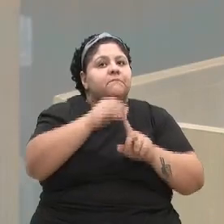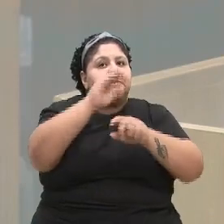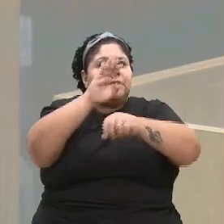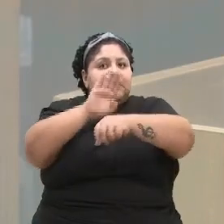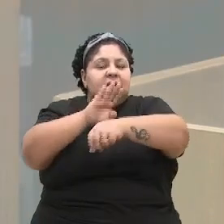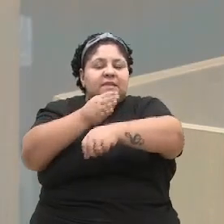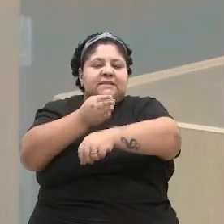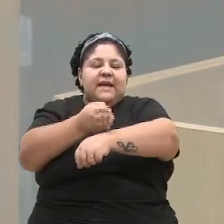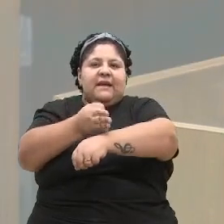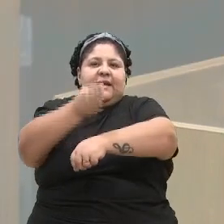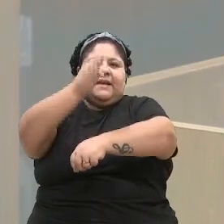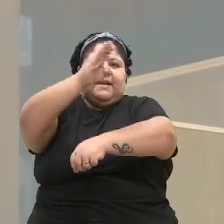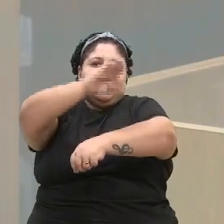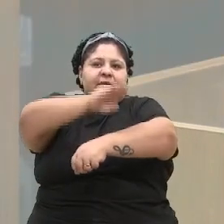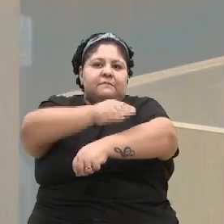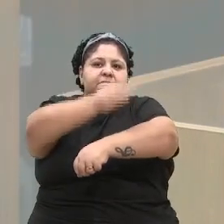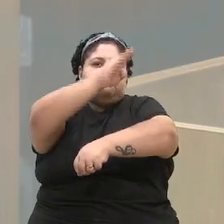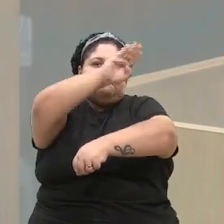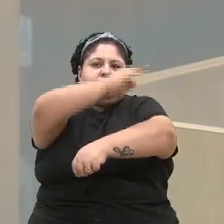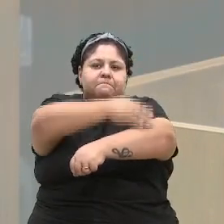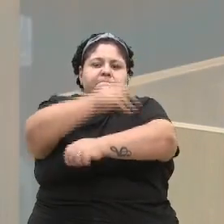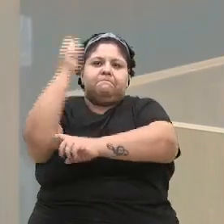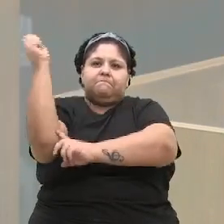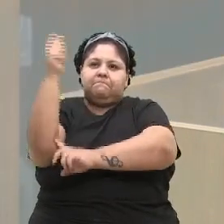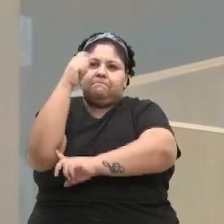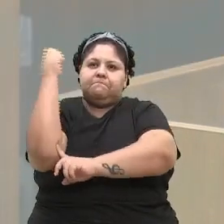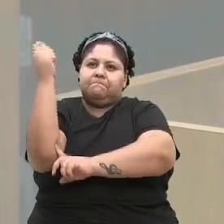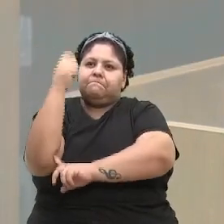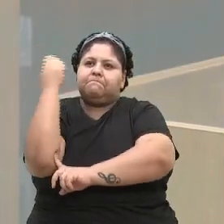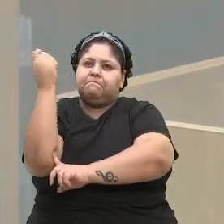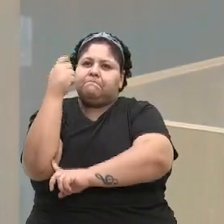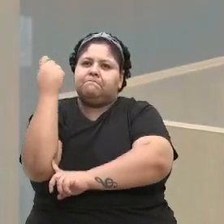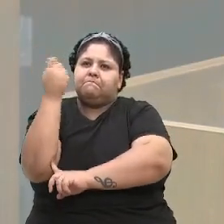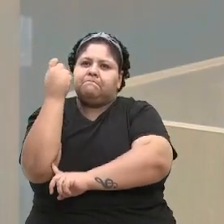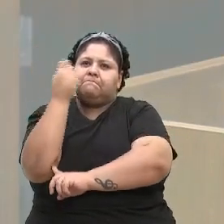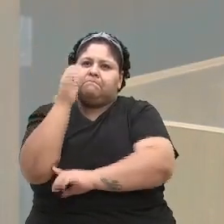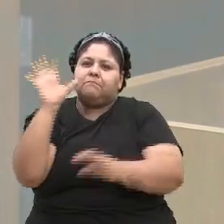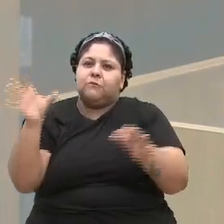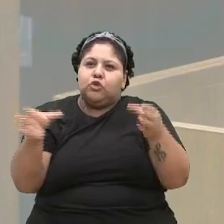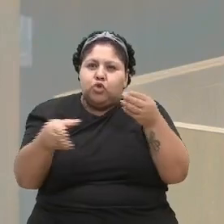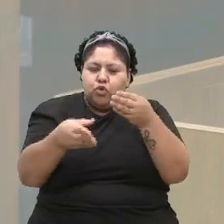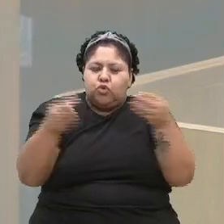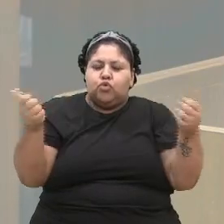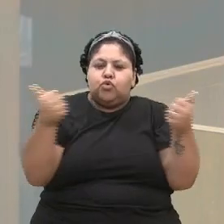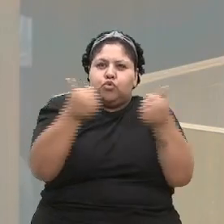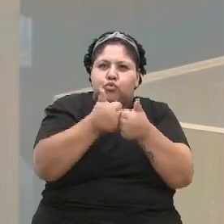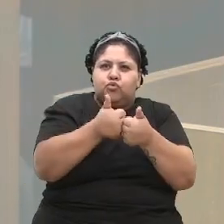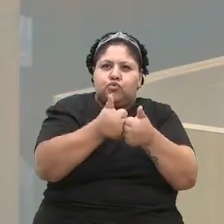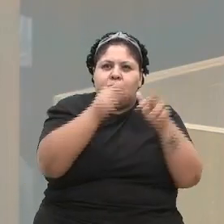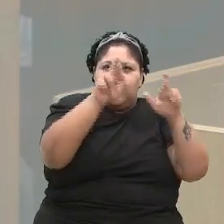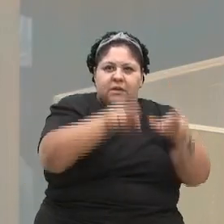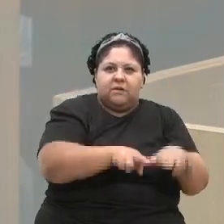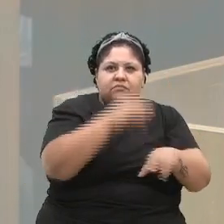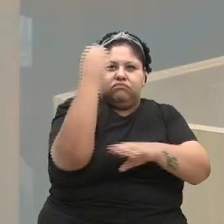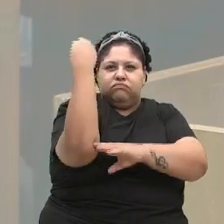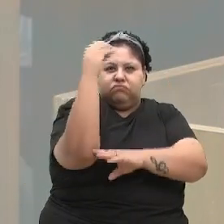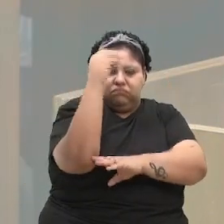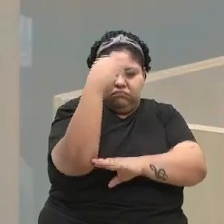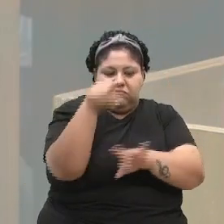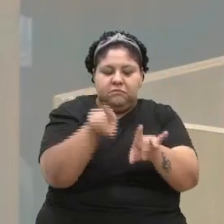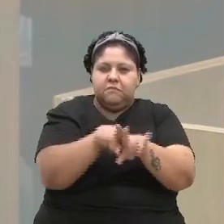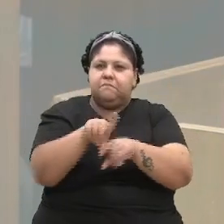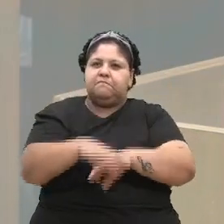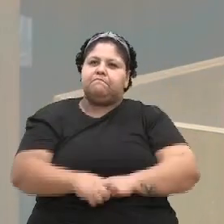Gaúcha, que, infelizmente, foi a acabou liderando, junto com a região metropolitana, a questão dos feminicídios.